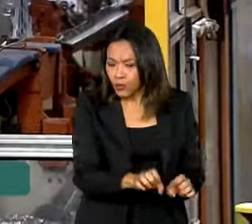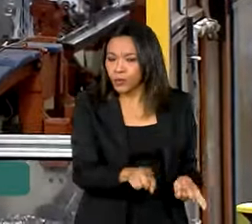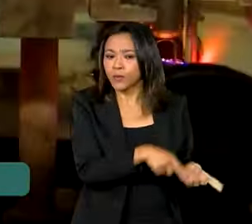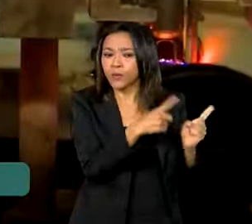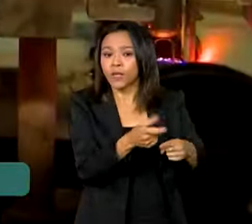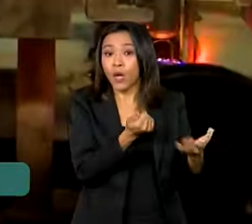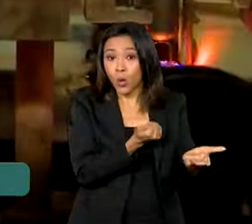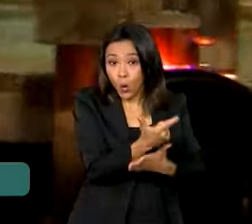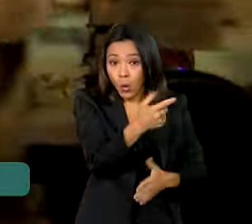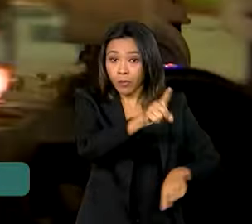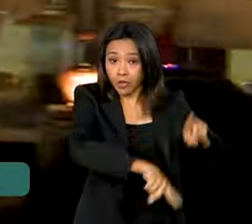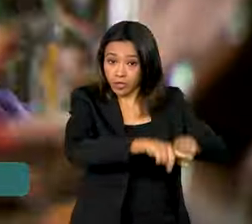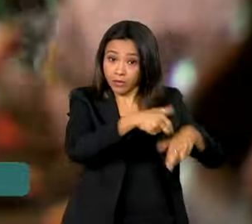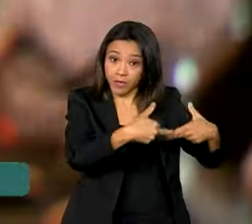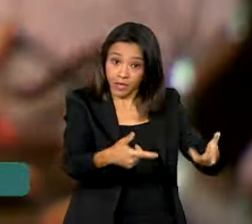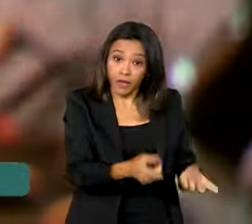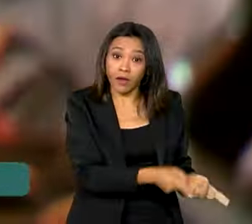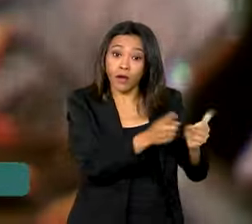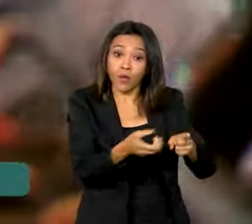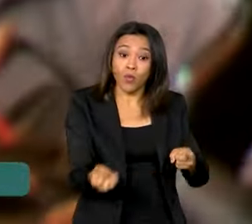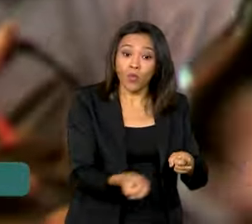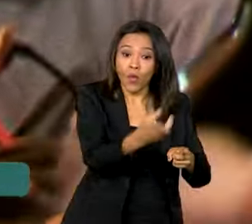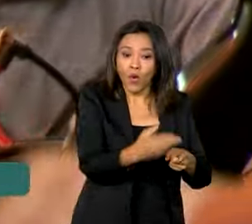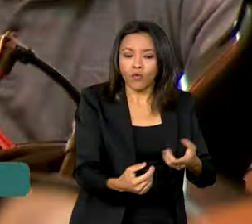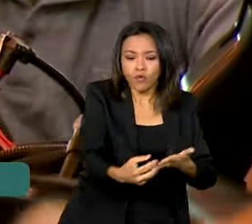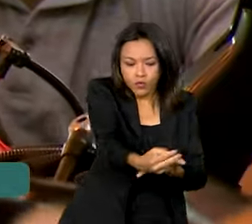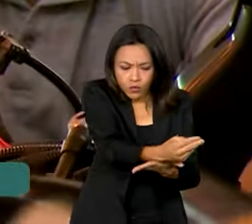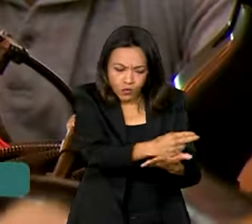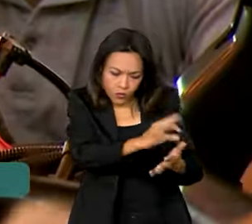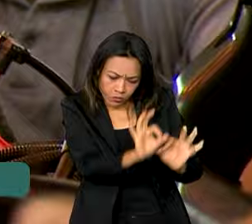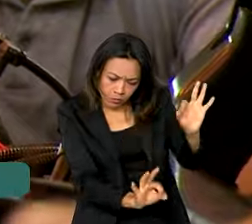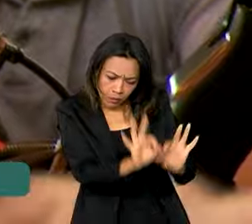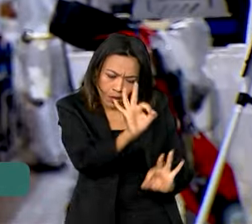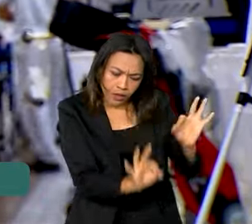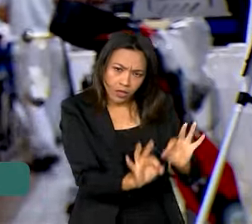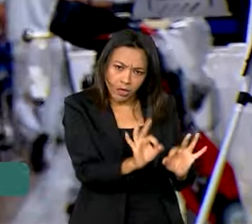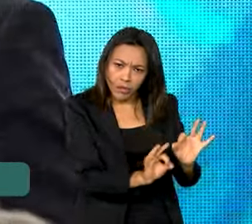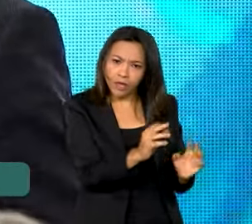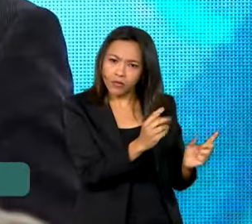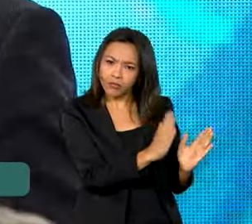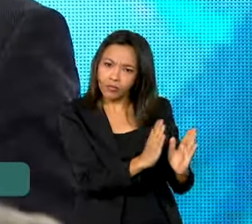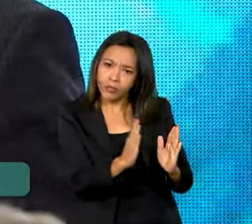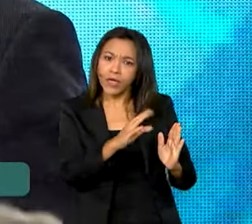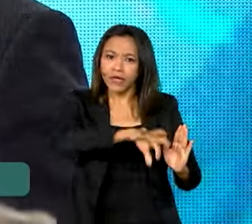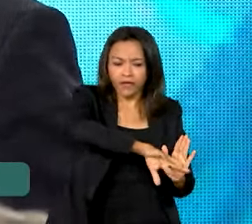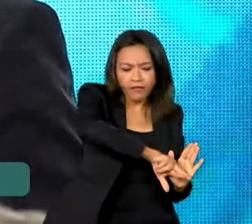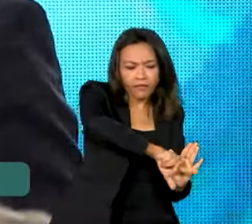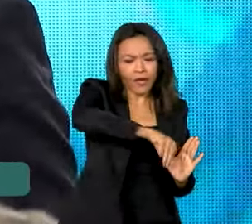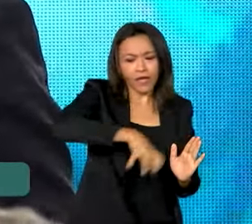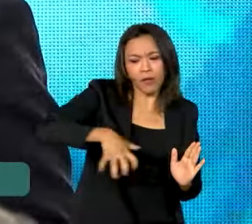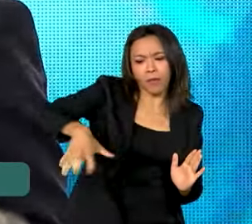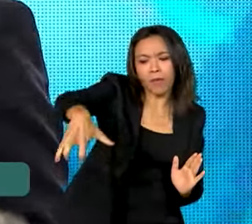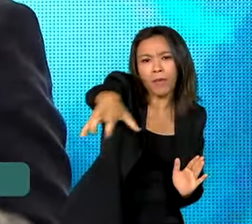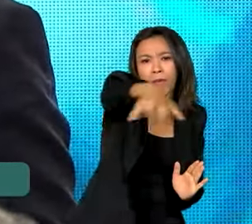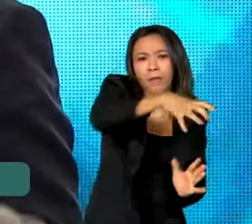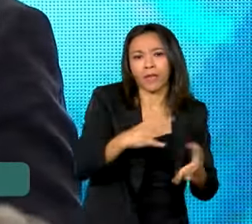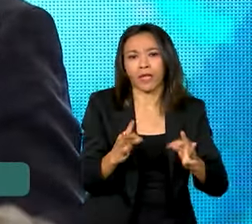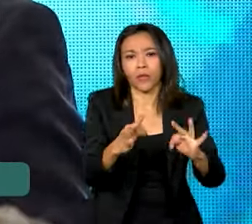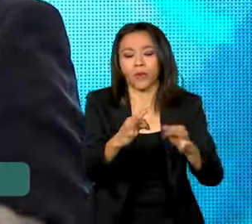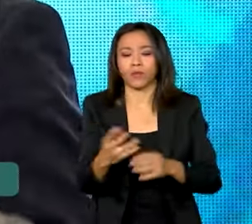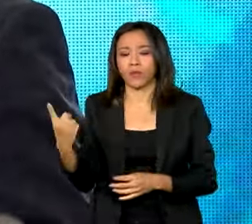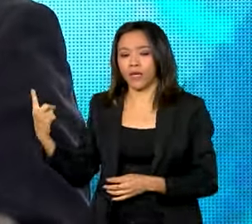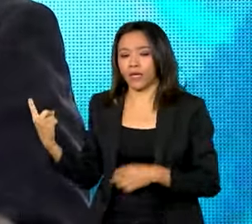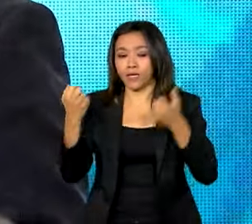aquisição de máquinas, novas plantas e diversificação do parque tecnológico. A política industrial está entrando em uma nova